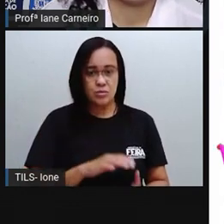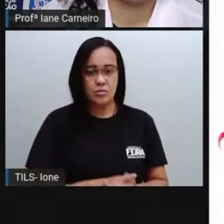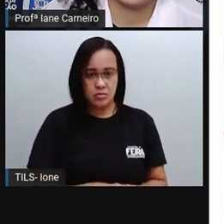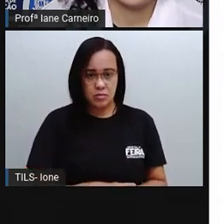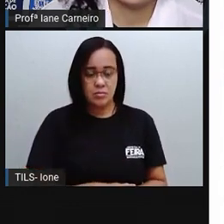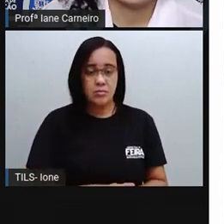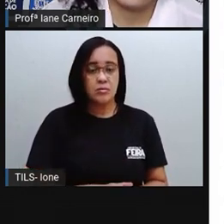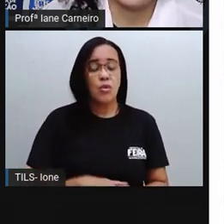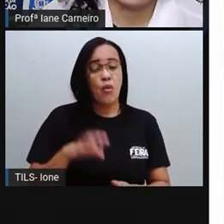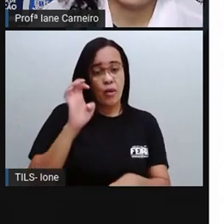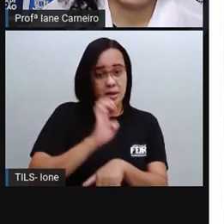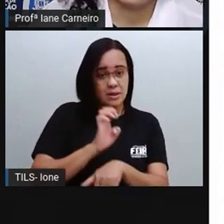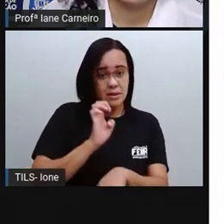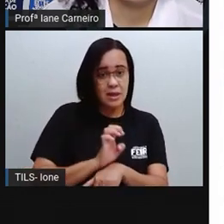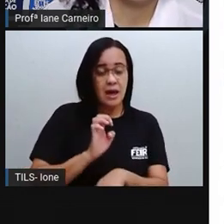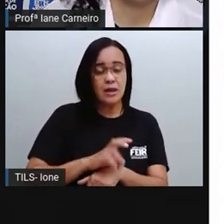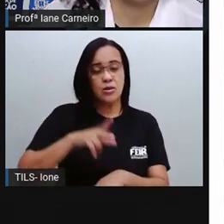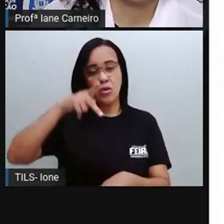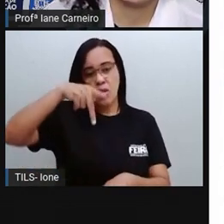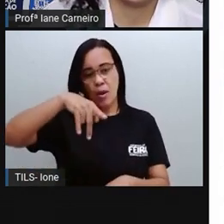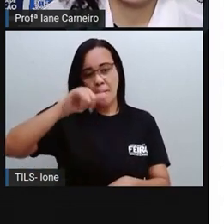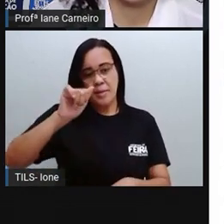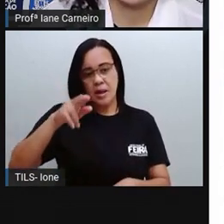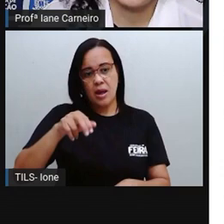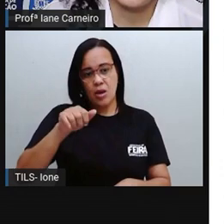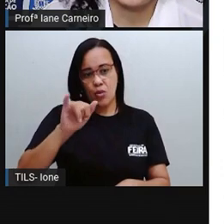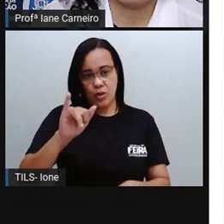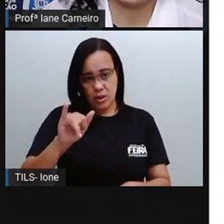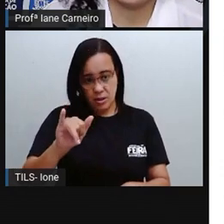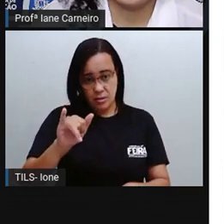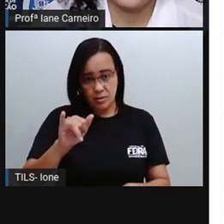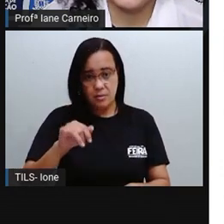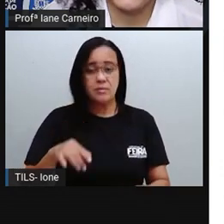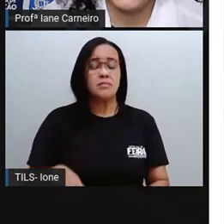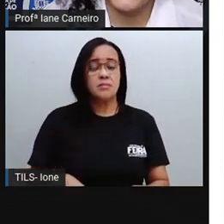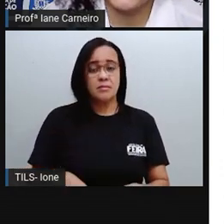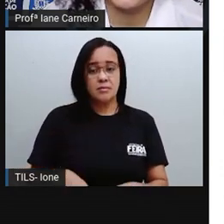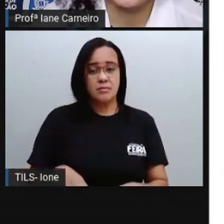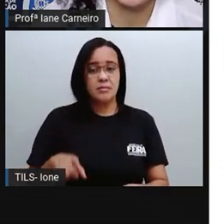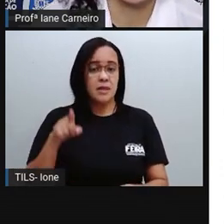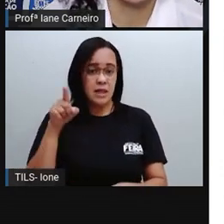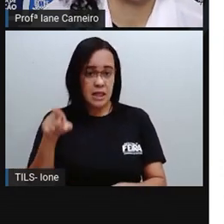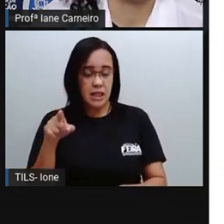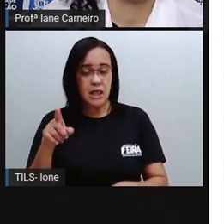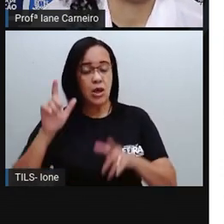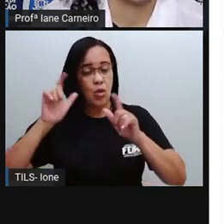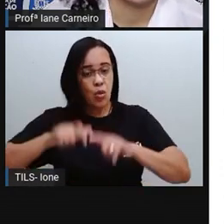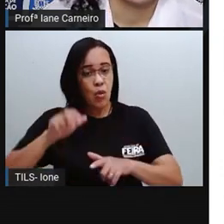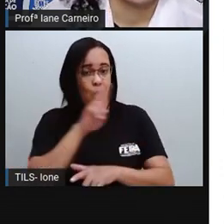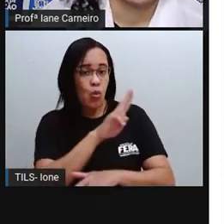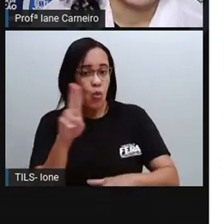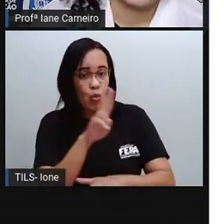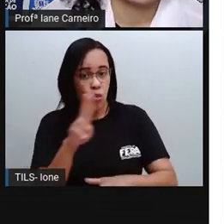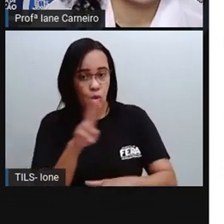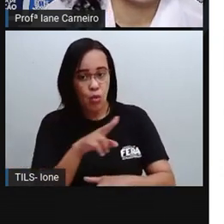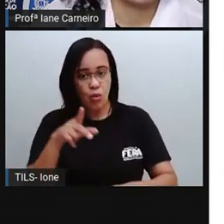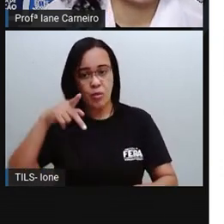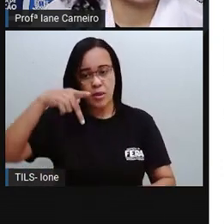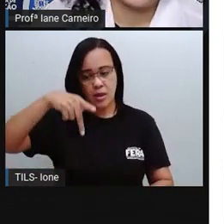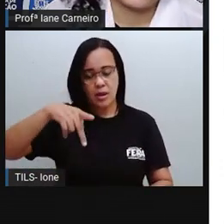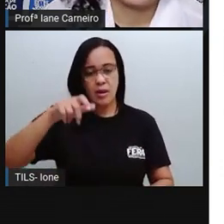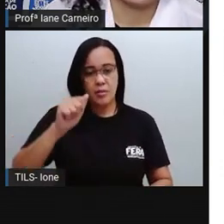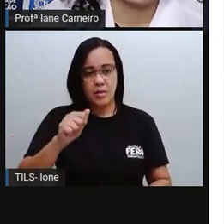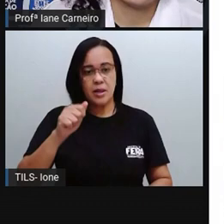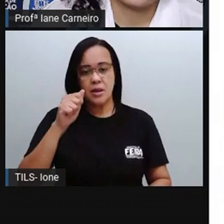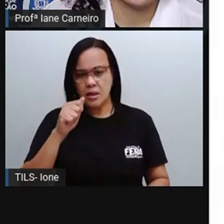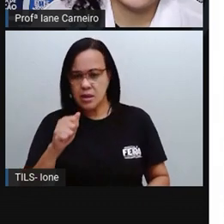estado é o Piauí e quem nasce lá é Piauiense. Aqui nós temos